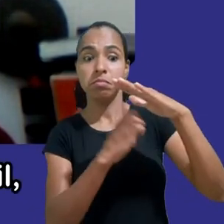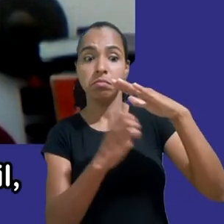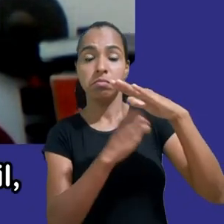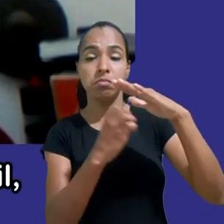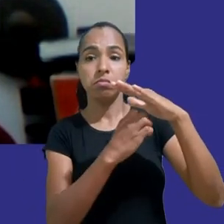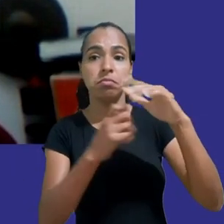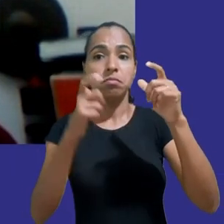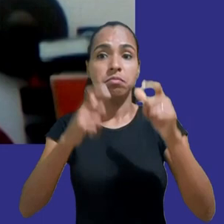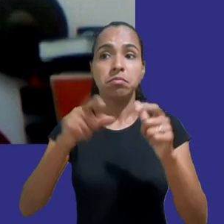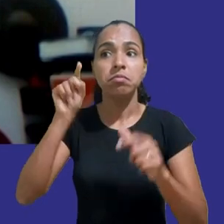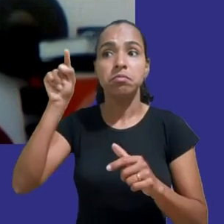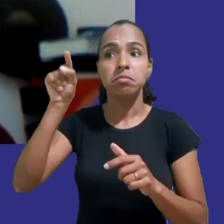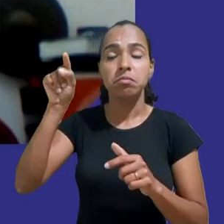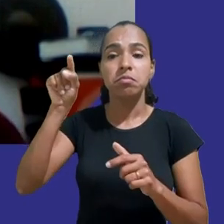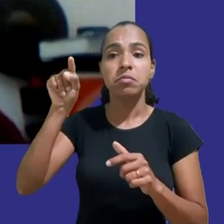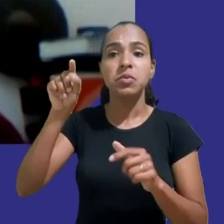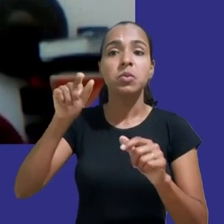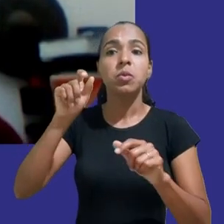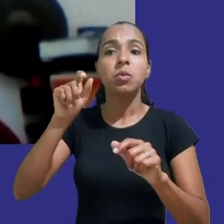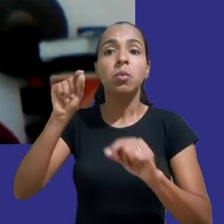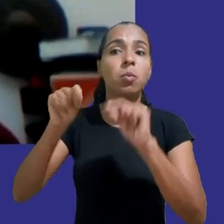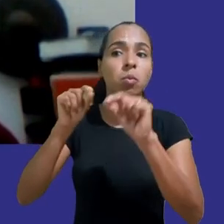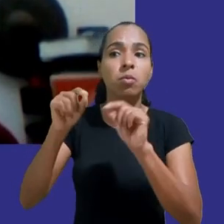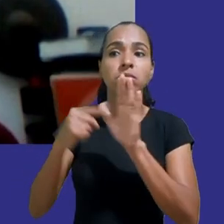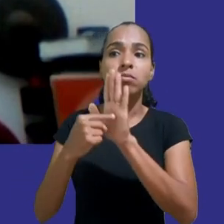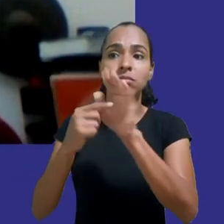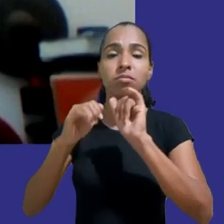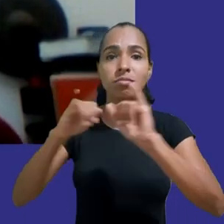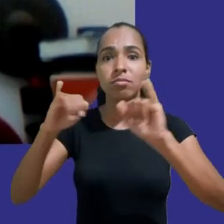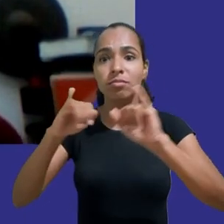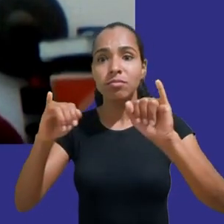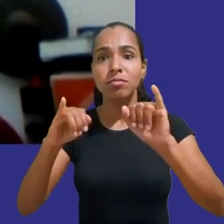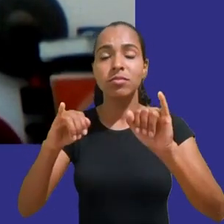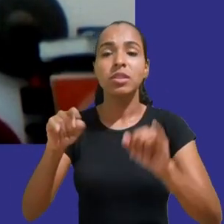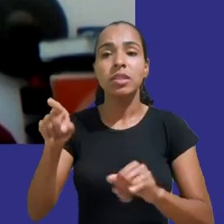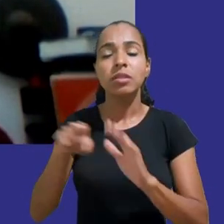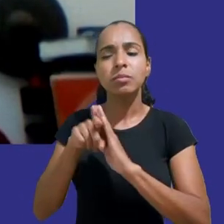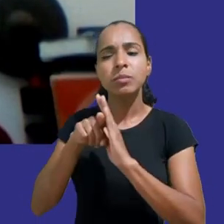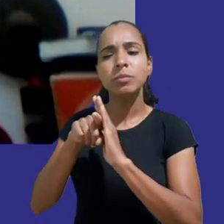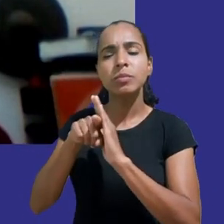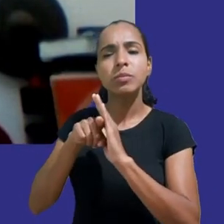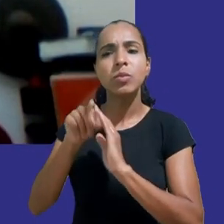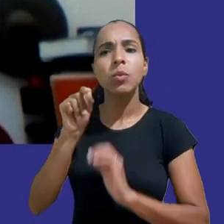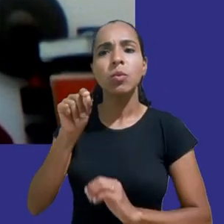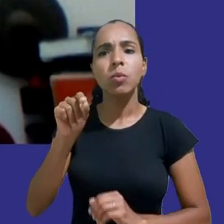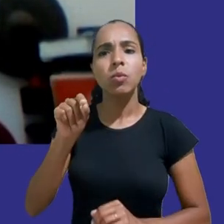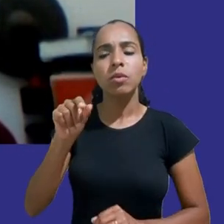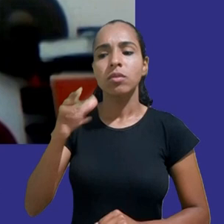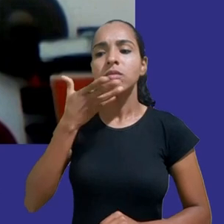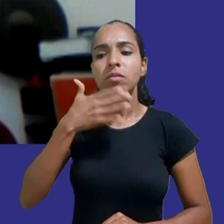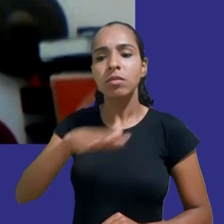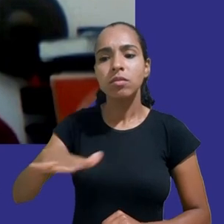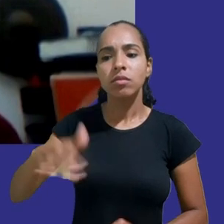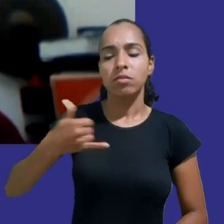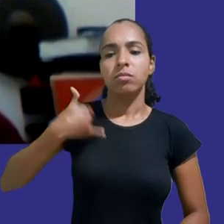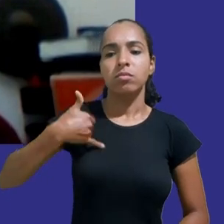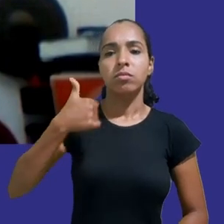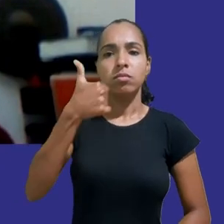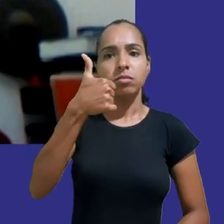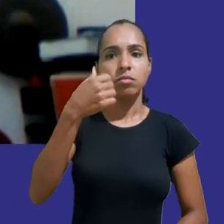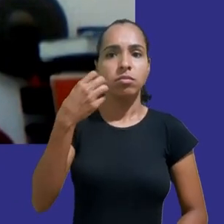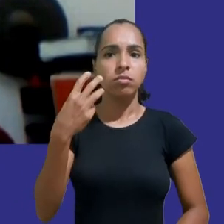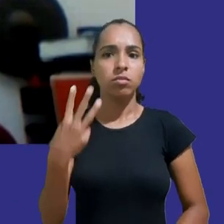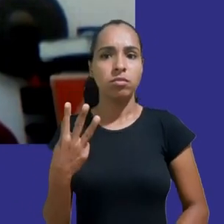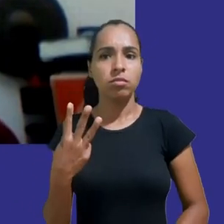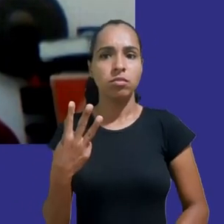publicidade infantil estima que quando uma criança alcança os 13 anos da idade o mercado anunciante já coletou de